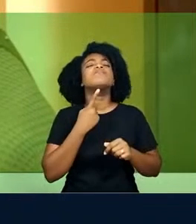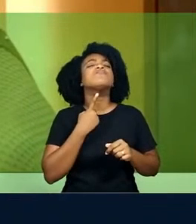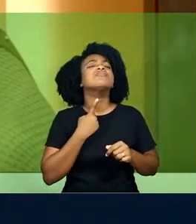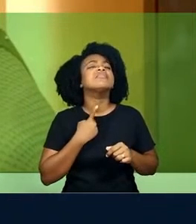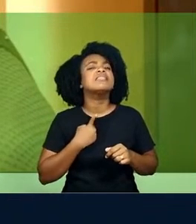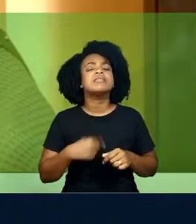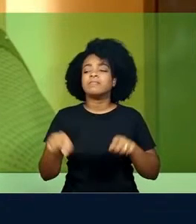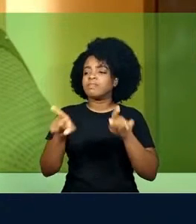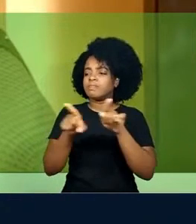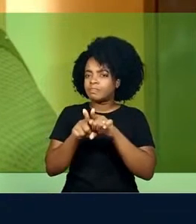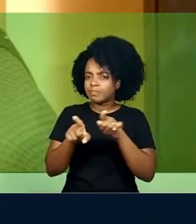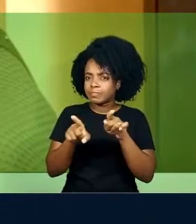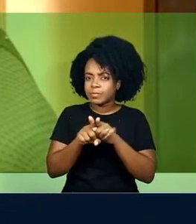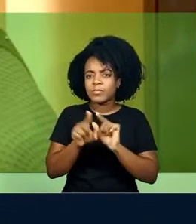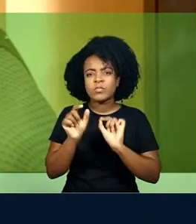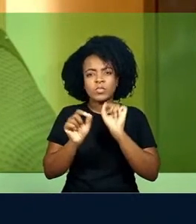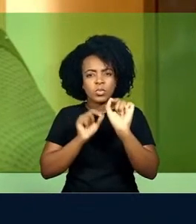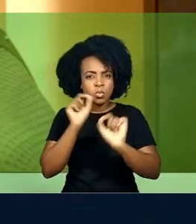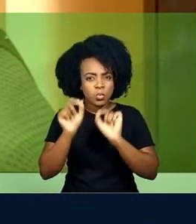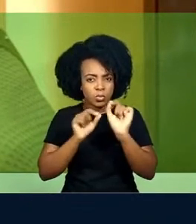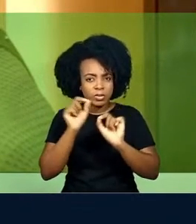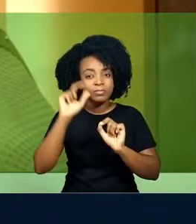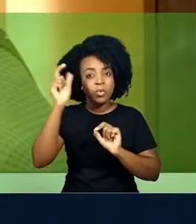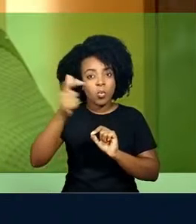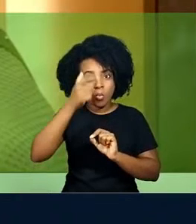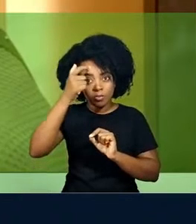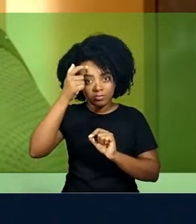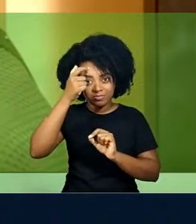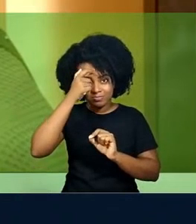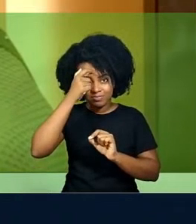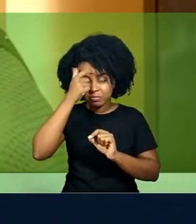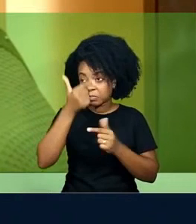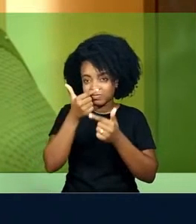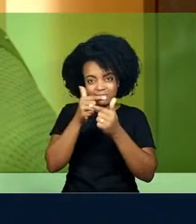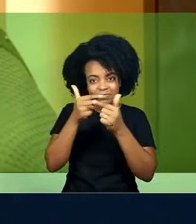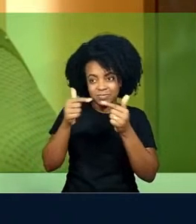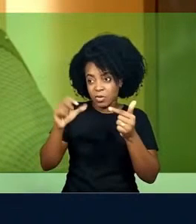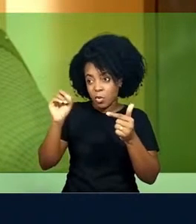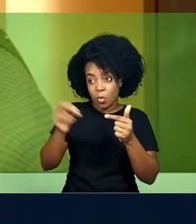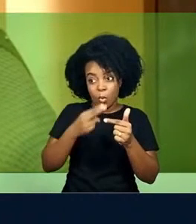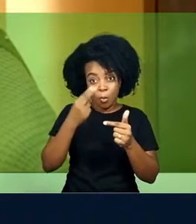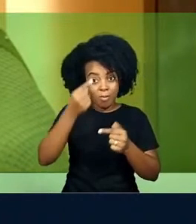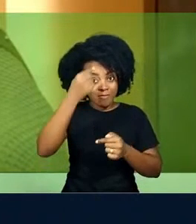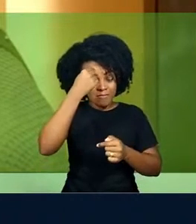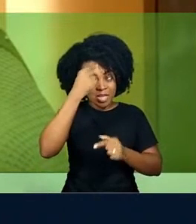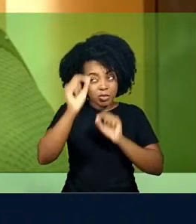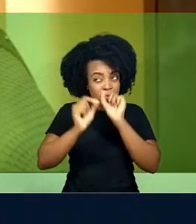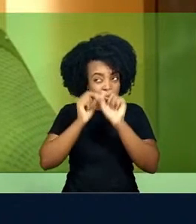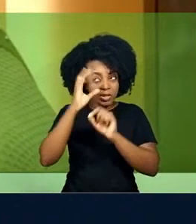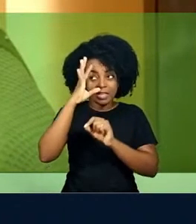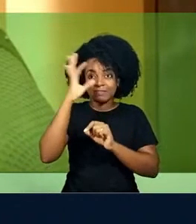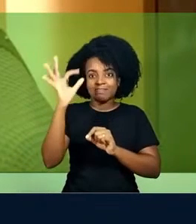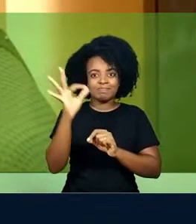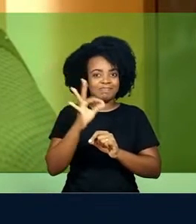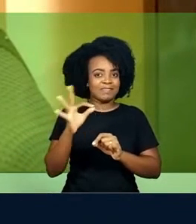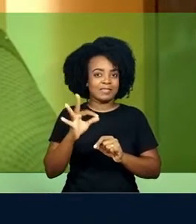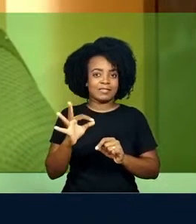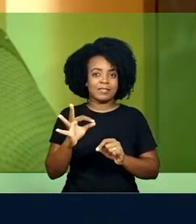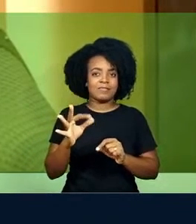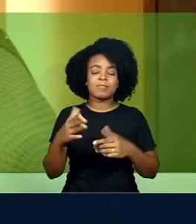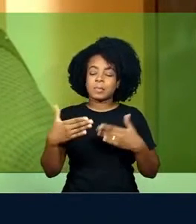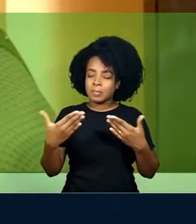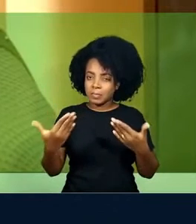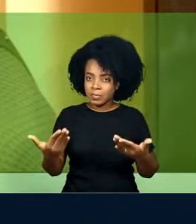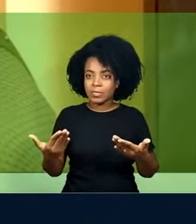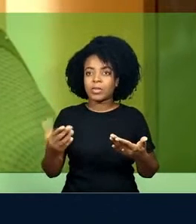e especialmente aquilo que não tem consciência do que deseja ou do que pensa. Atingir